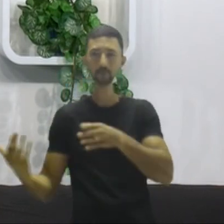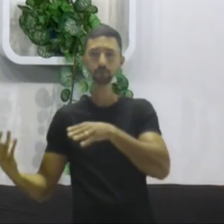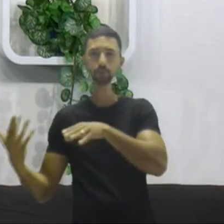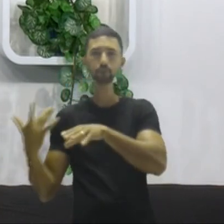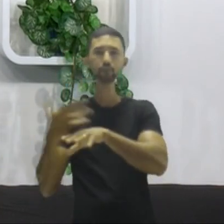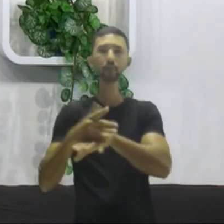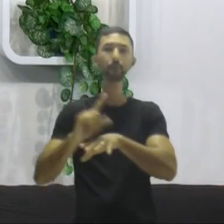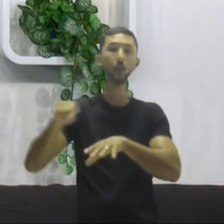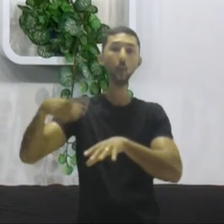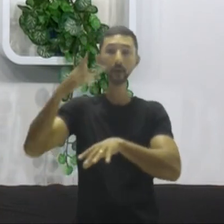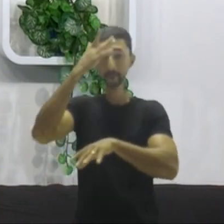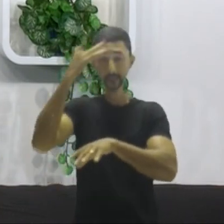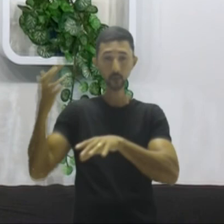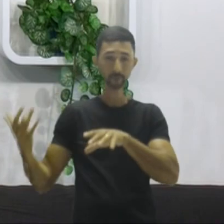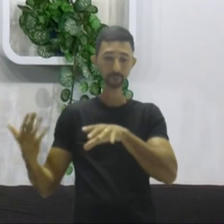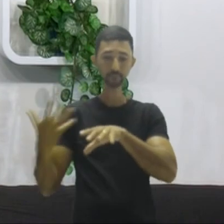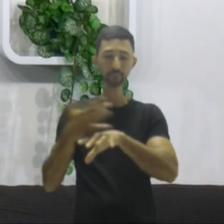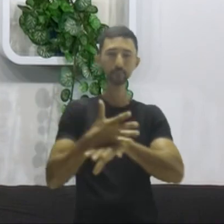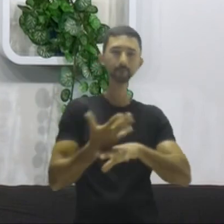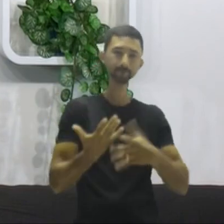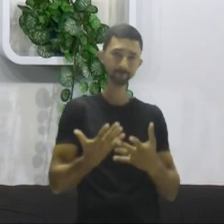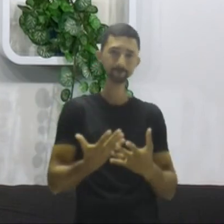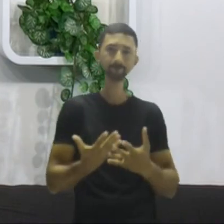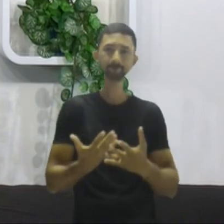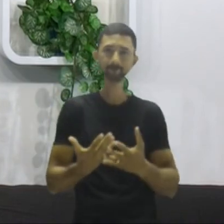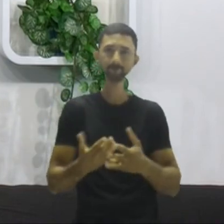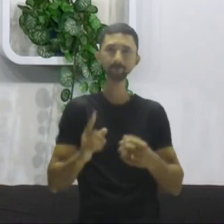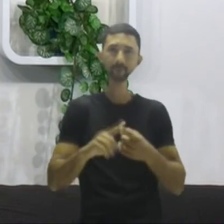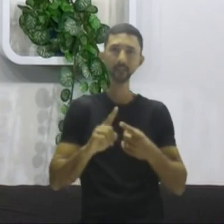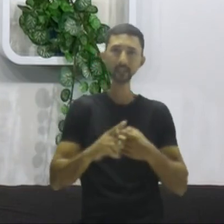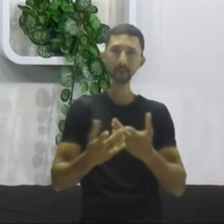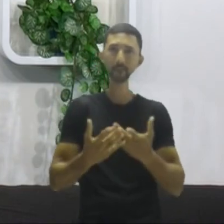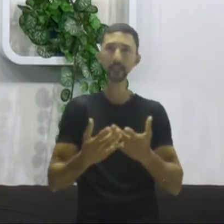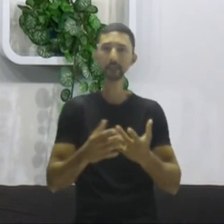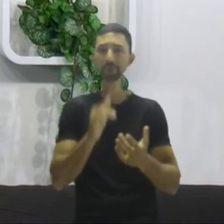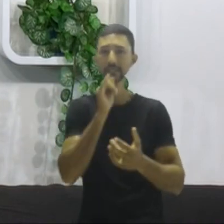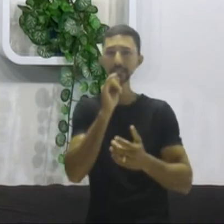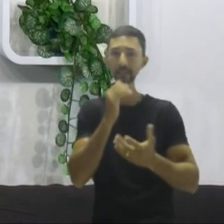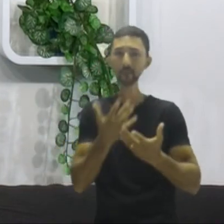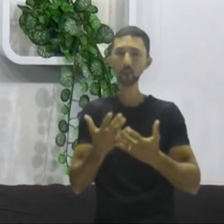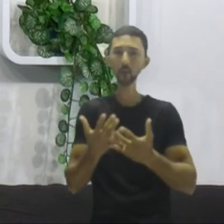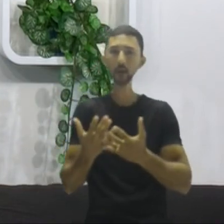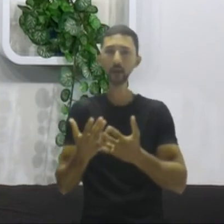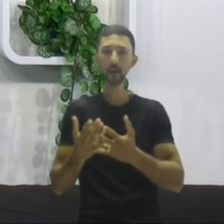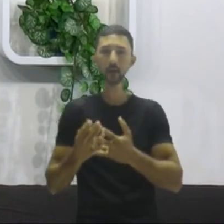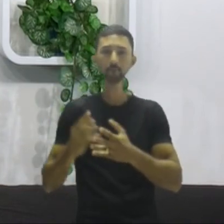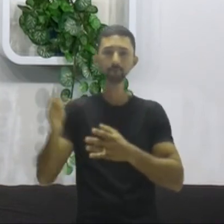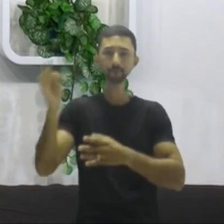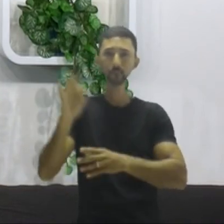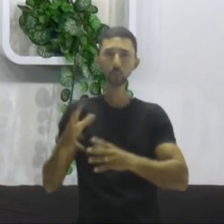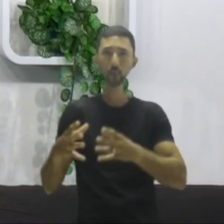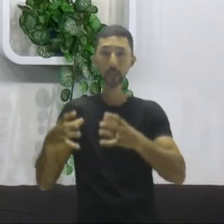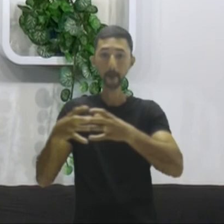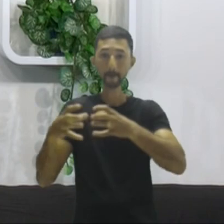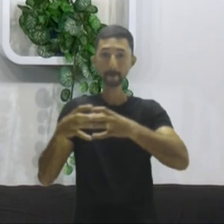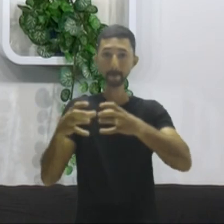imigrantes muito forte. Associa-se a isso também o fato de a Turquia ter um povo dentro do seu território de